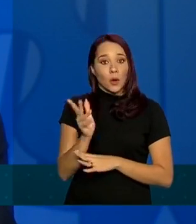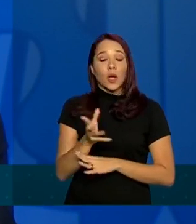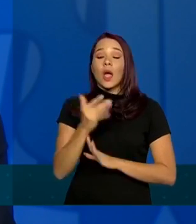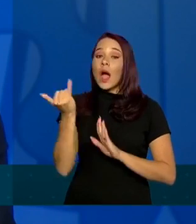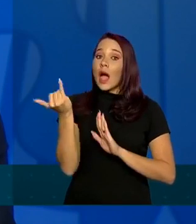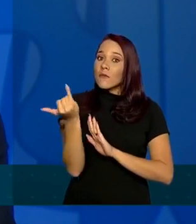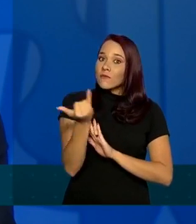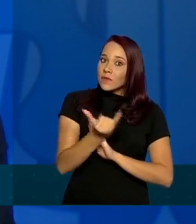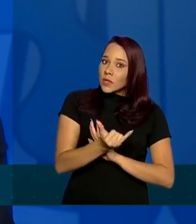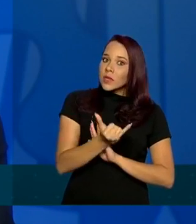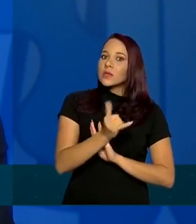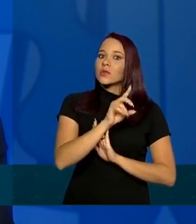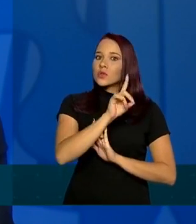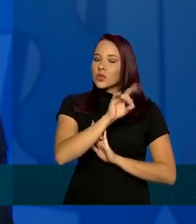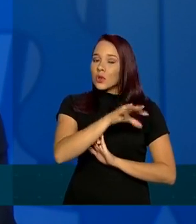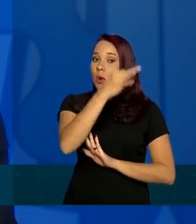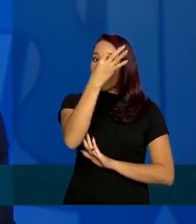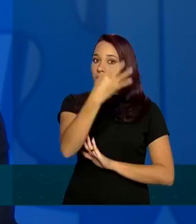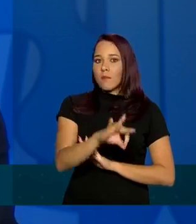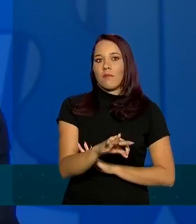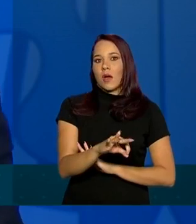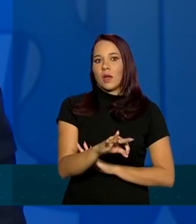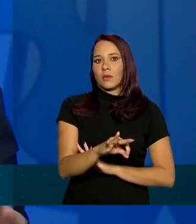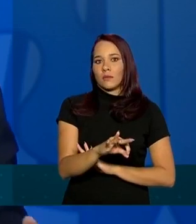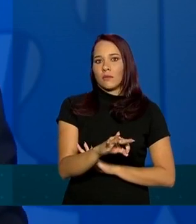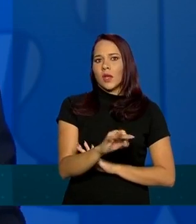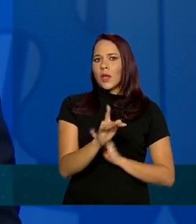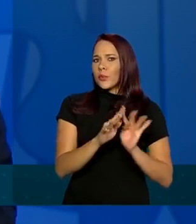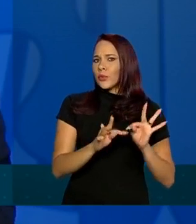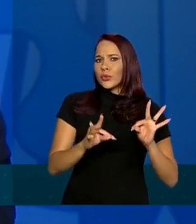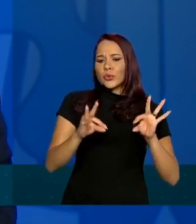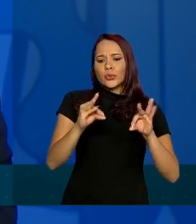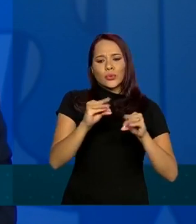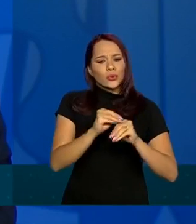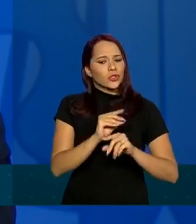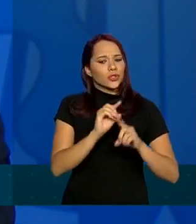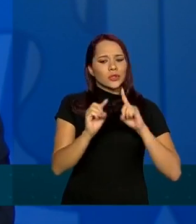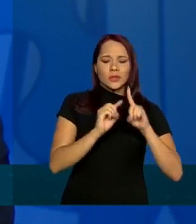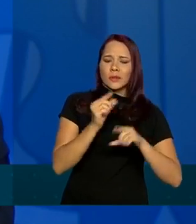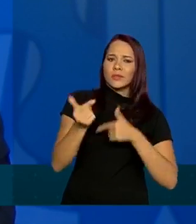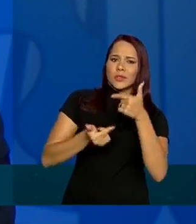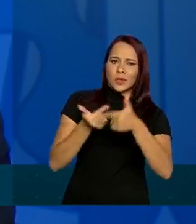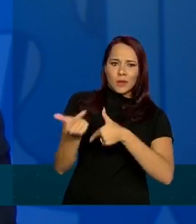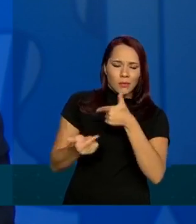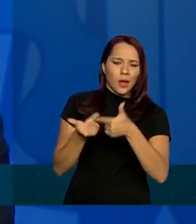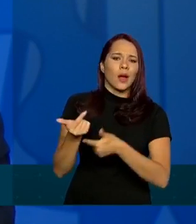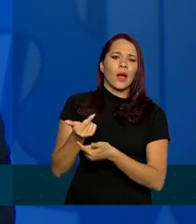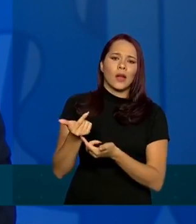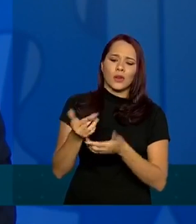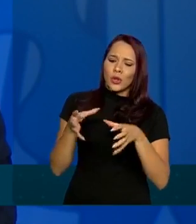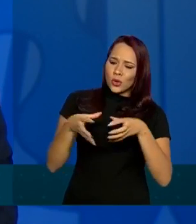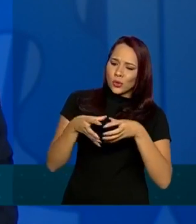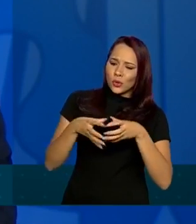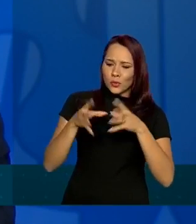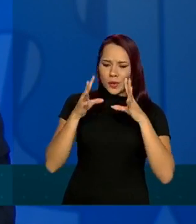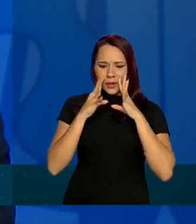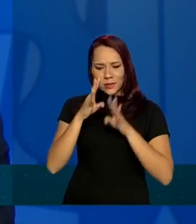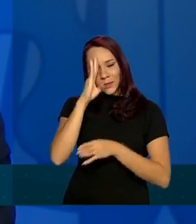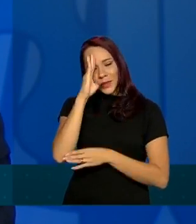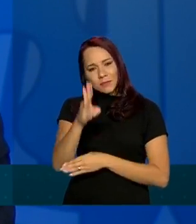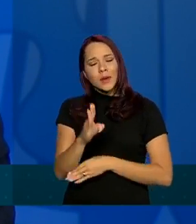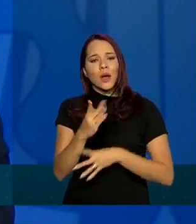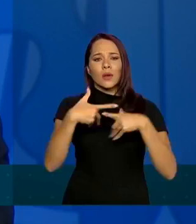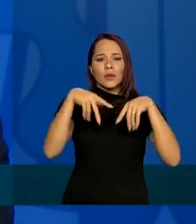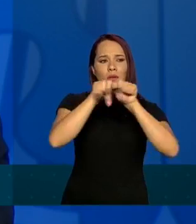óbitos feitos confirmados por toda uma dinâmica de trabalho que a vigilância epidemiológica a atenção primária